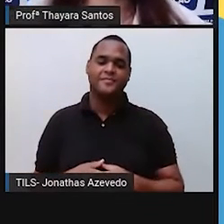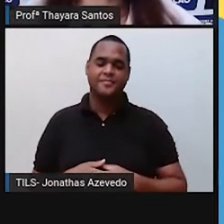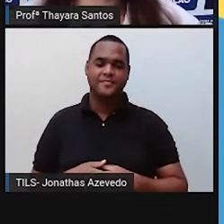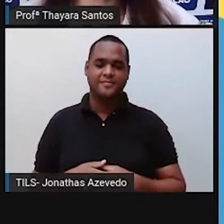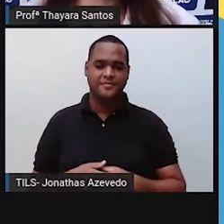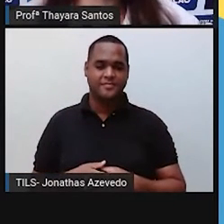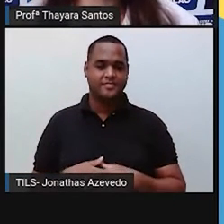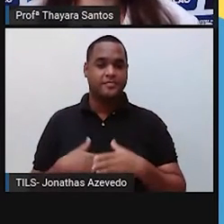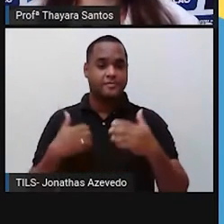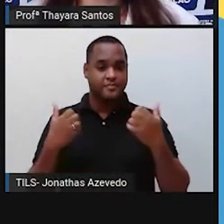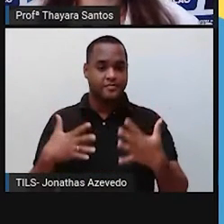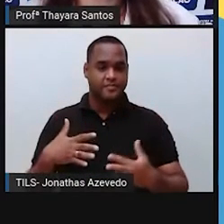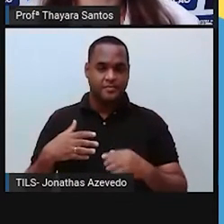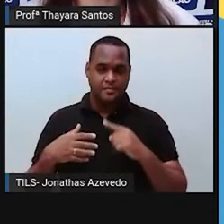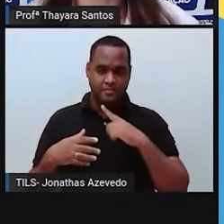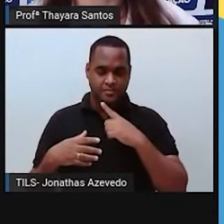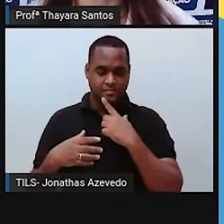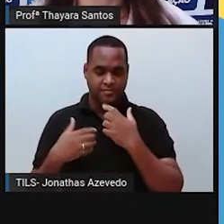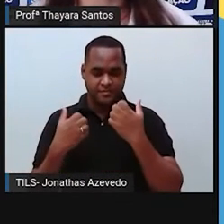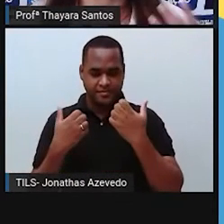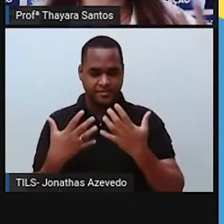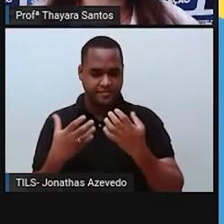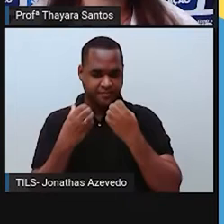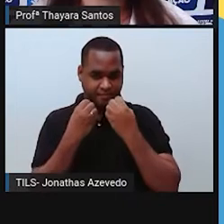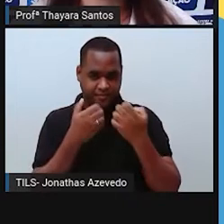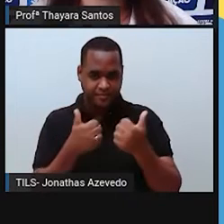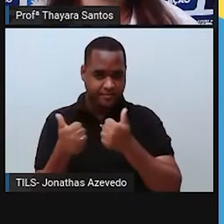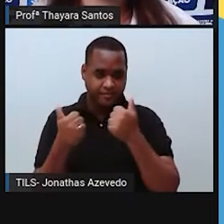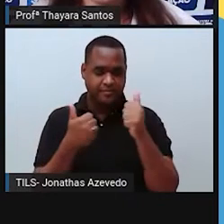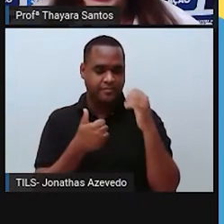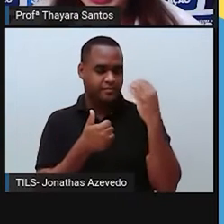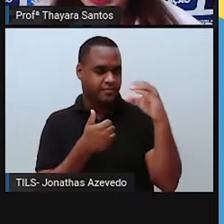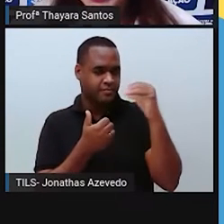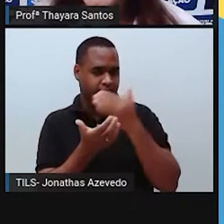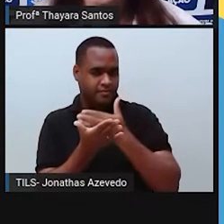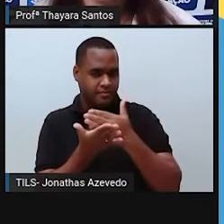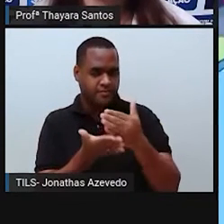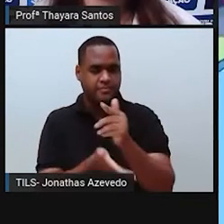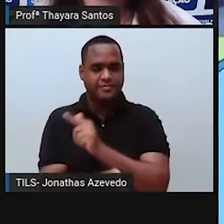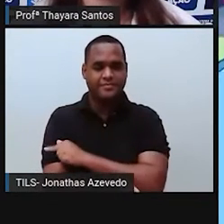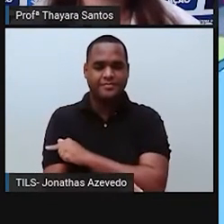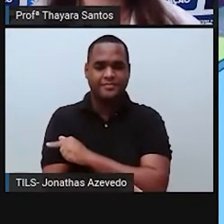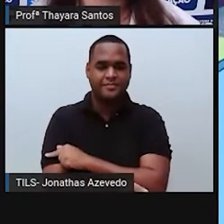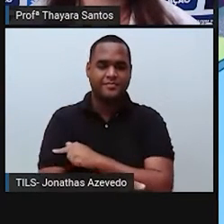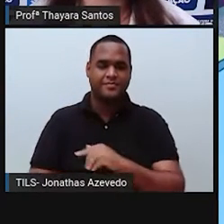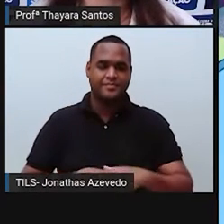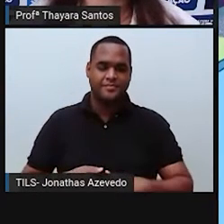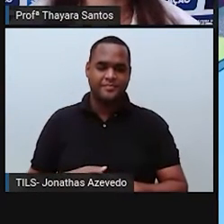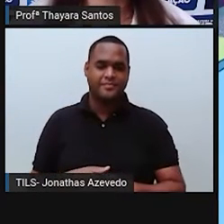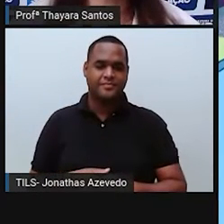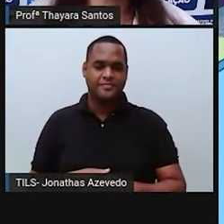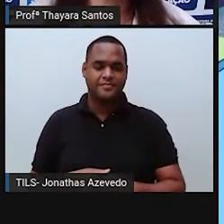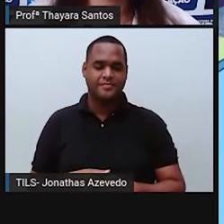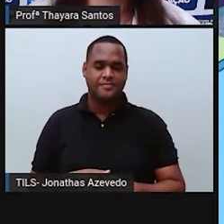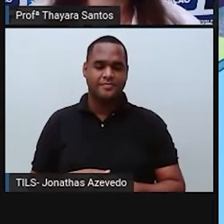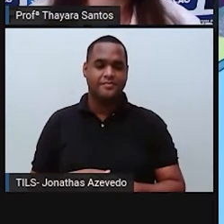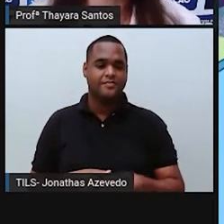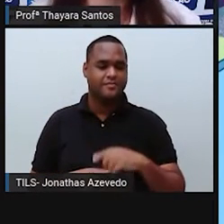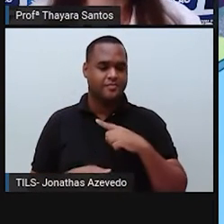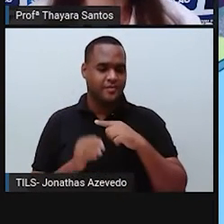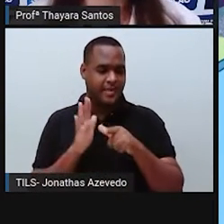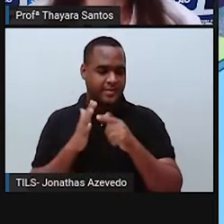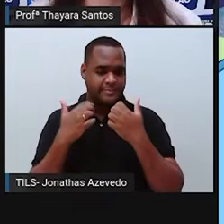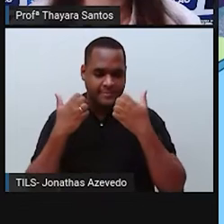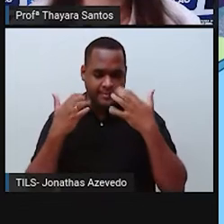Então, como eu já falei, vamos lá iniciar nossa aula de ciências do sétimo ano. Então, antes de tudo, sejam